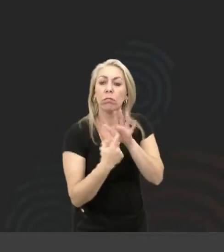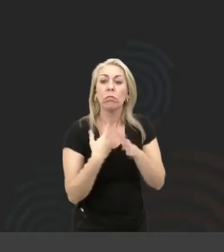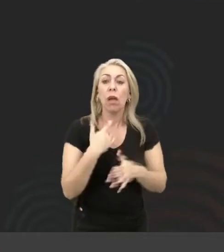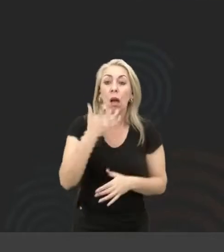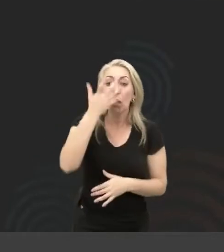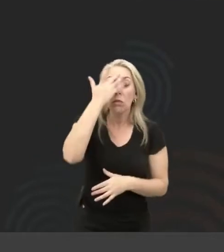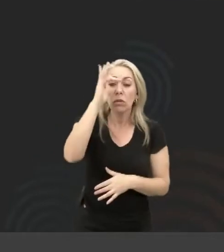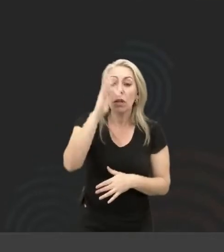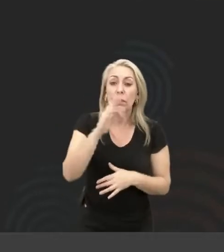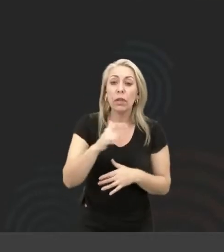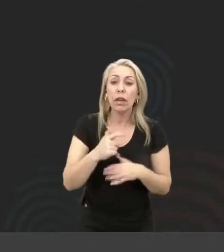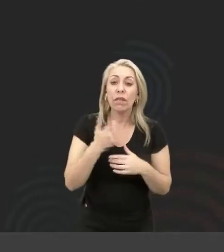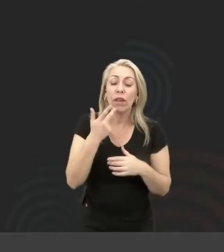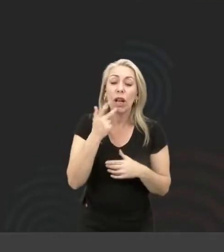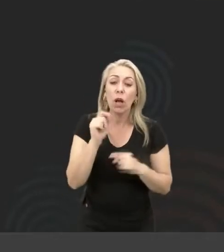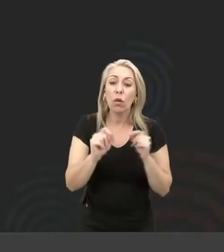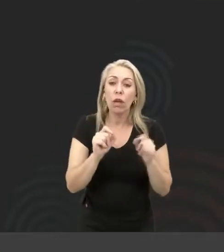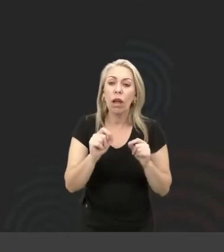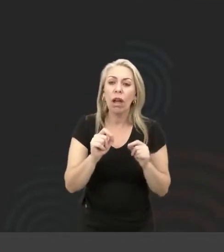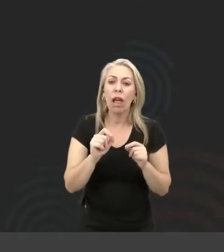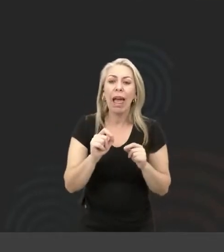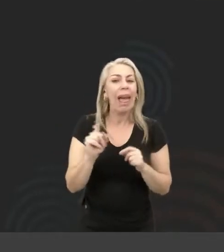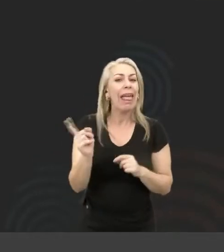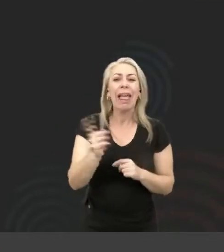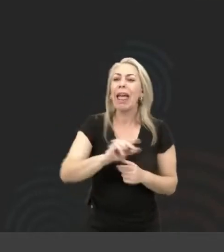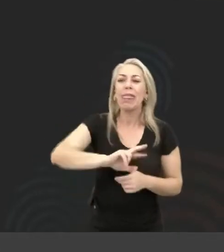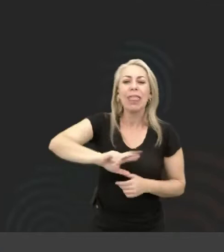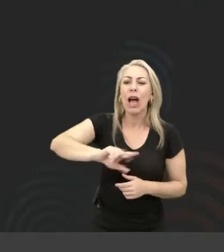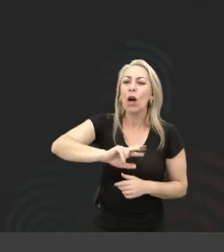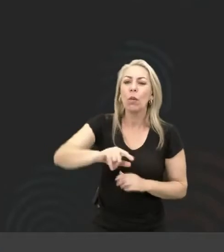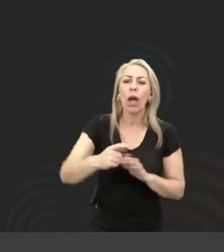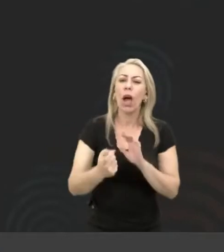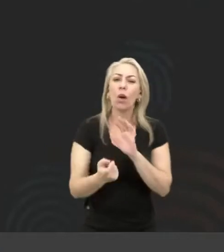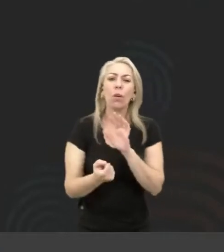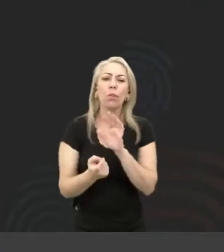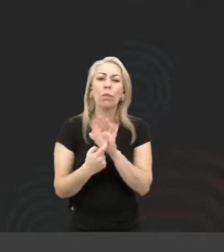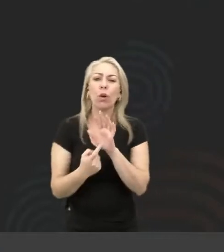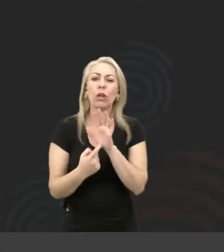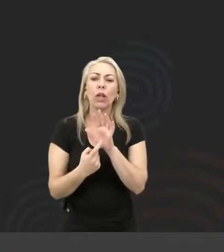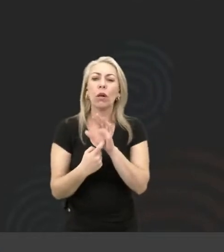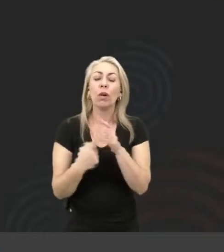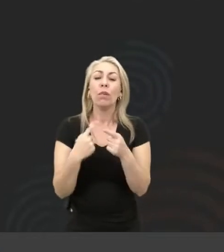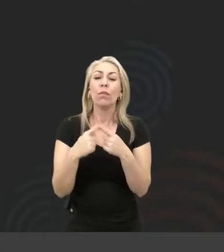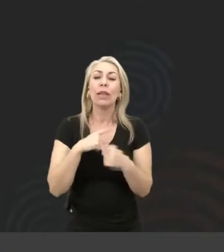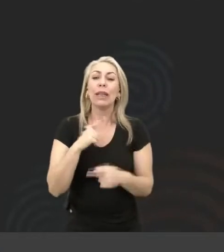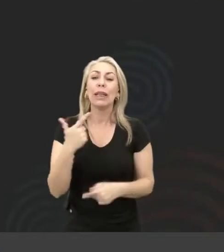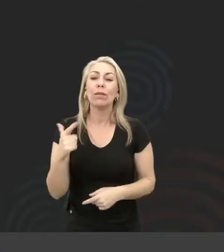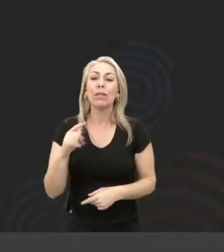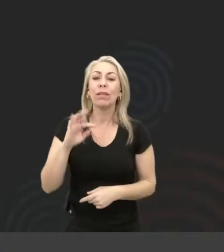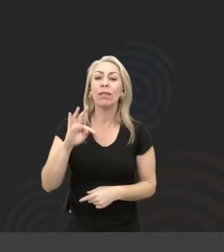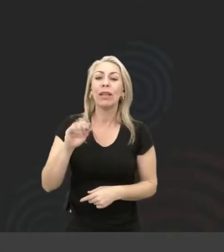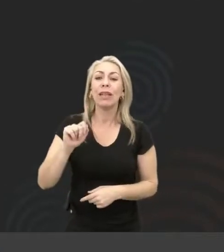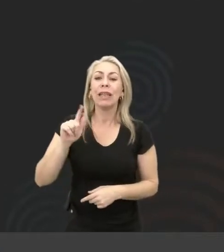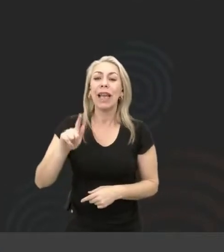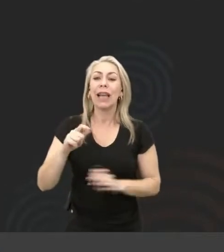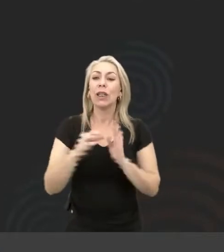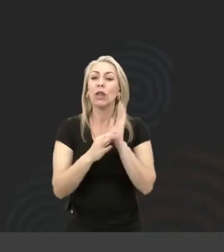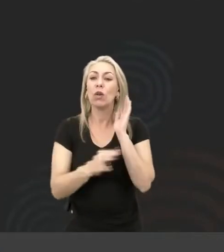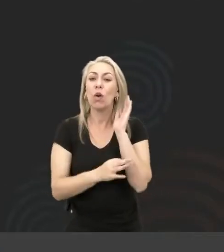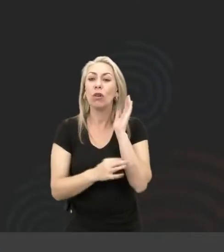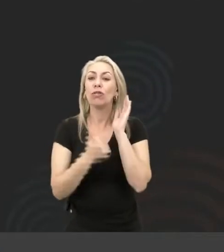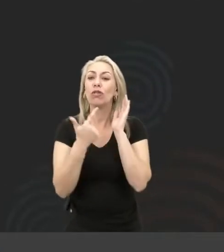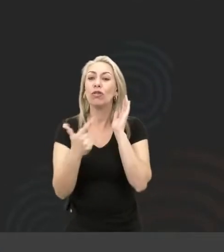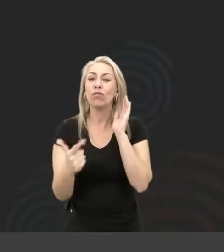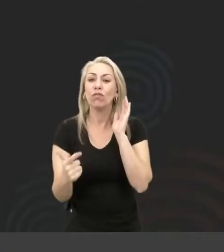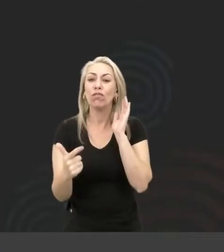sabia dizer o seguinte, olha, não é um botão porque a gente não teve o tagueamento lá no código, não rola um